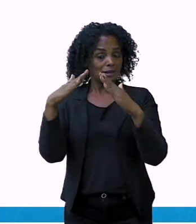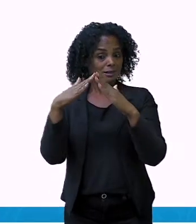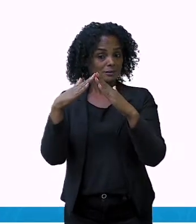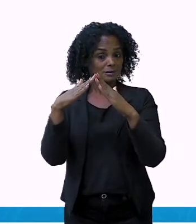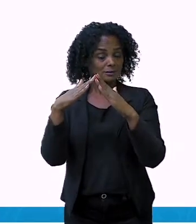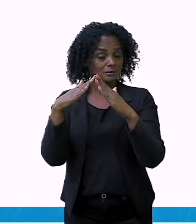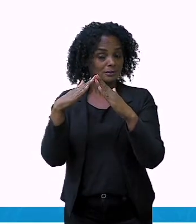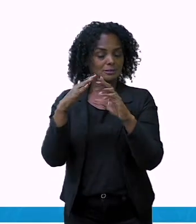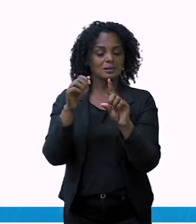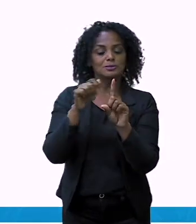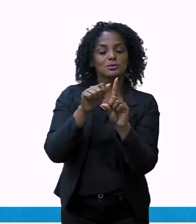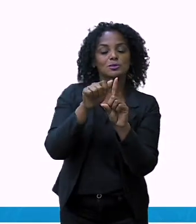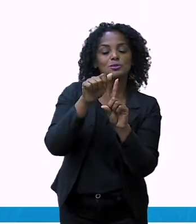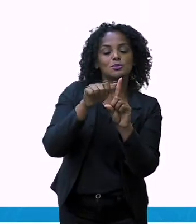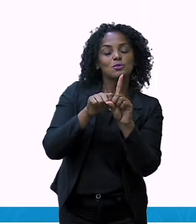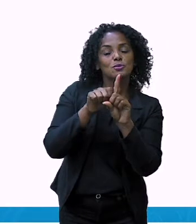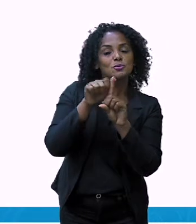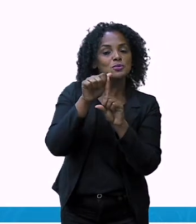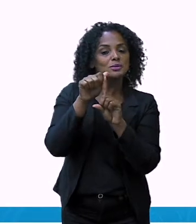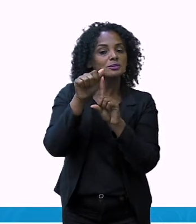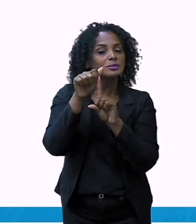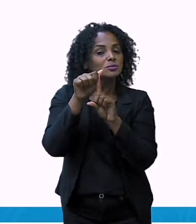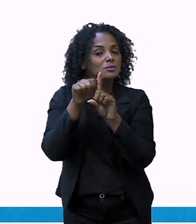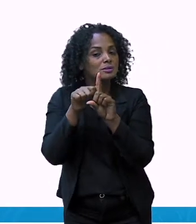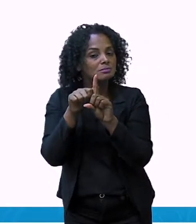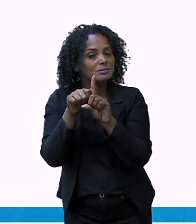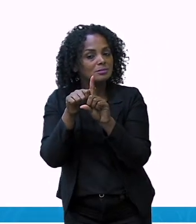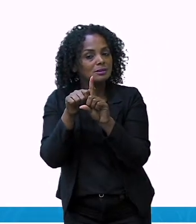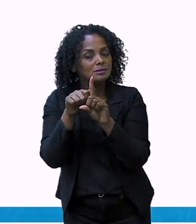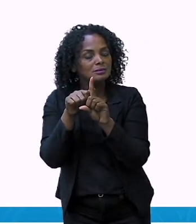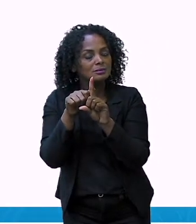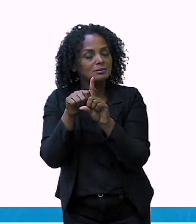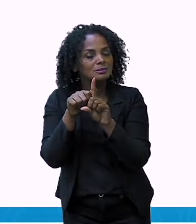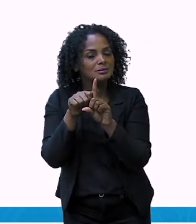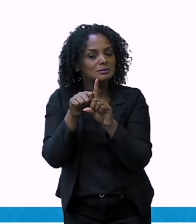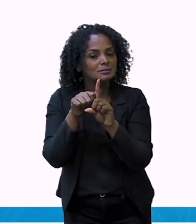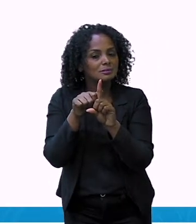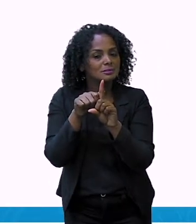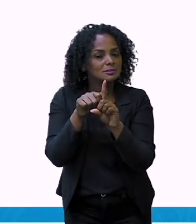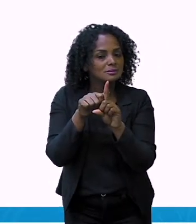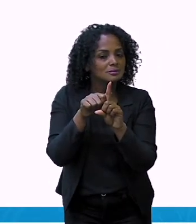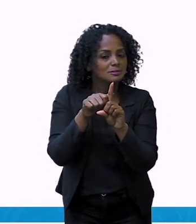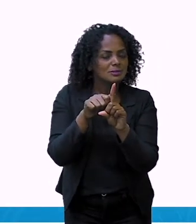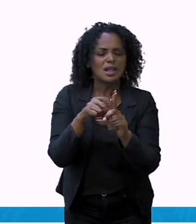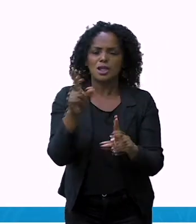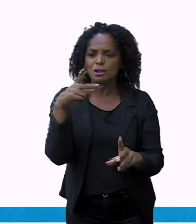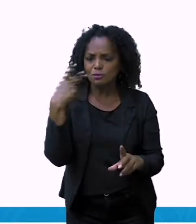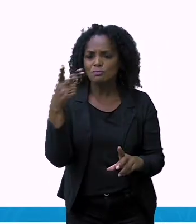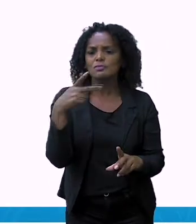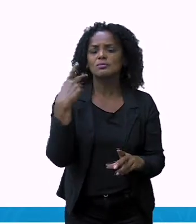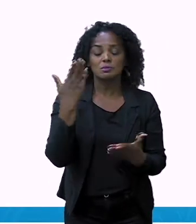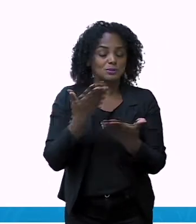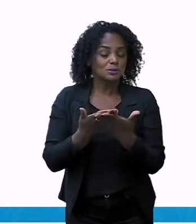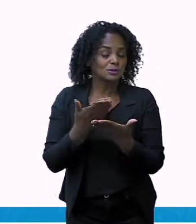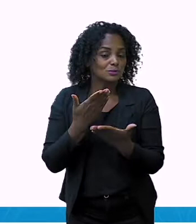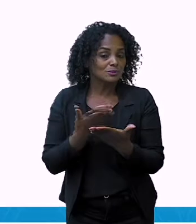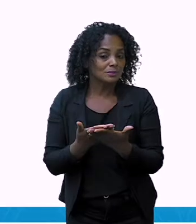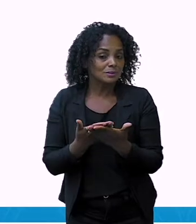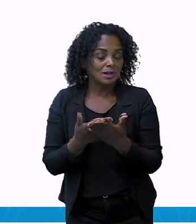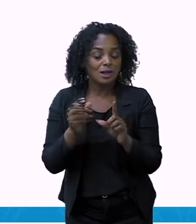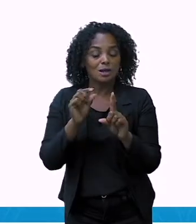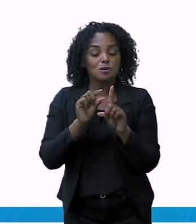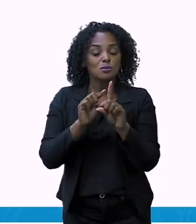Não falei com vocês que iríamos trabalhar a unidade e a dezena na história?